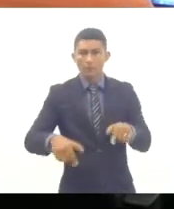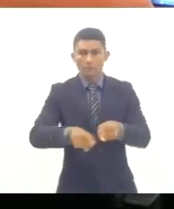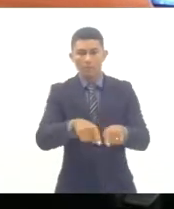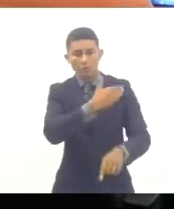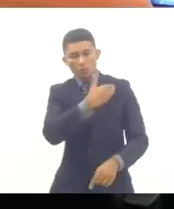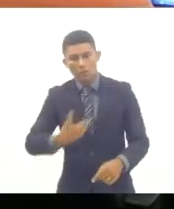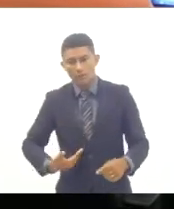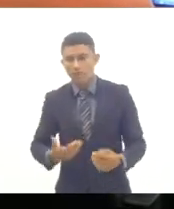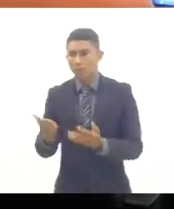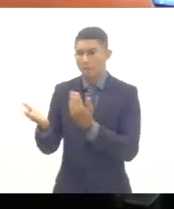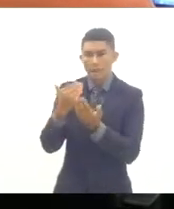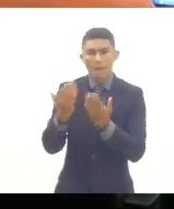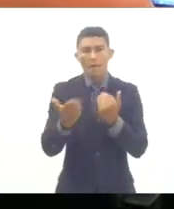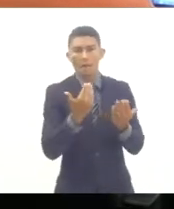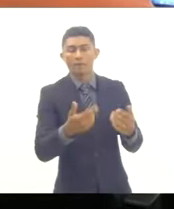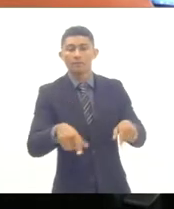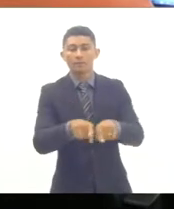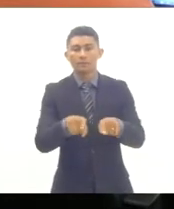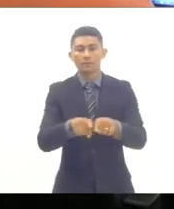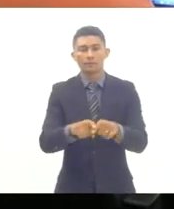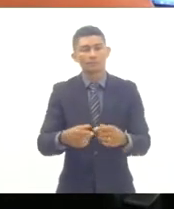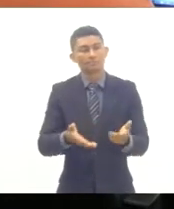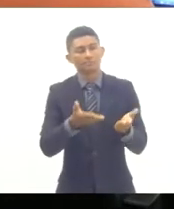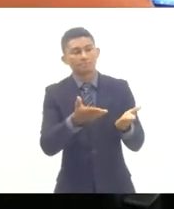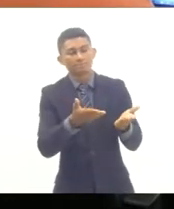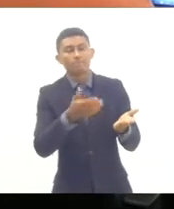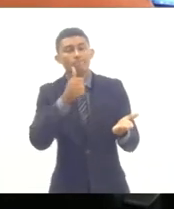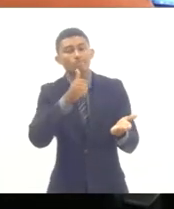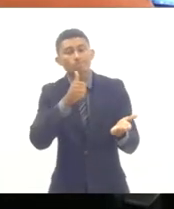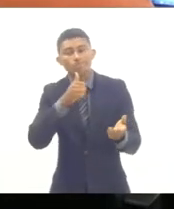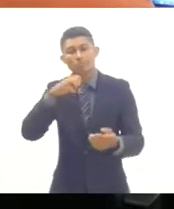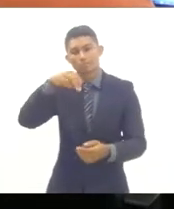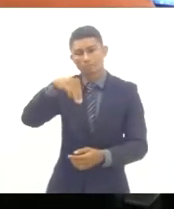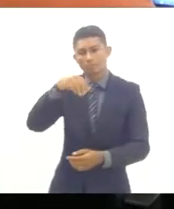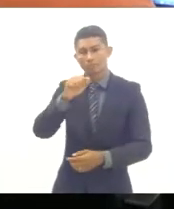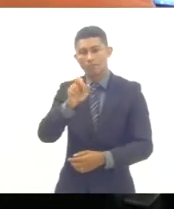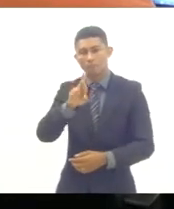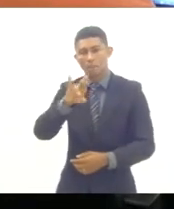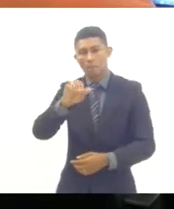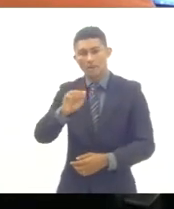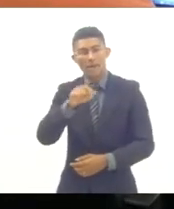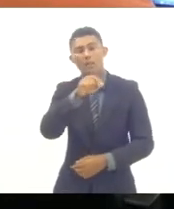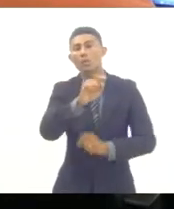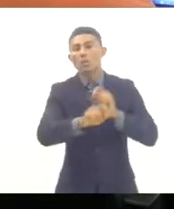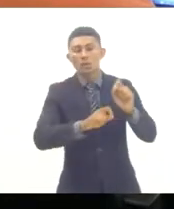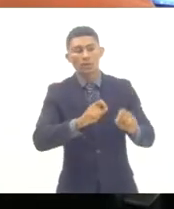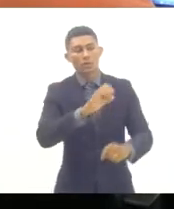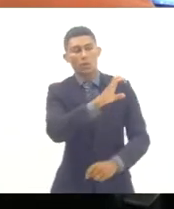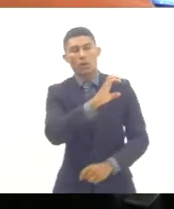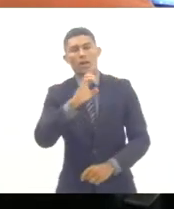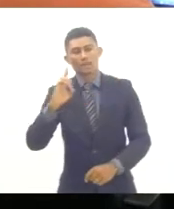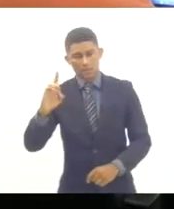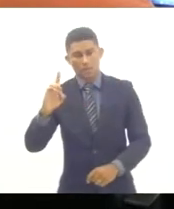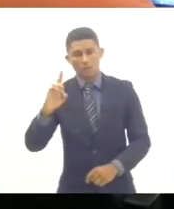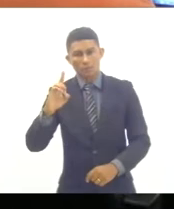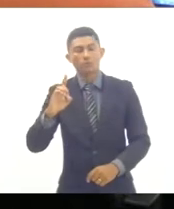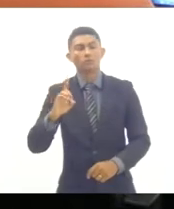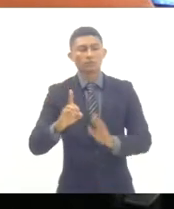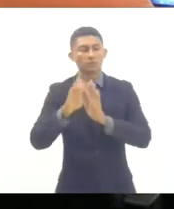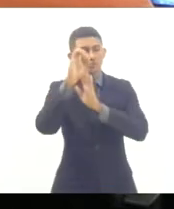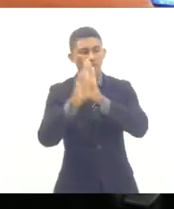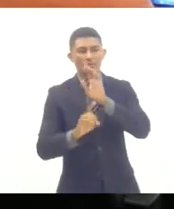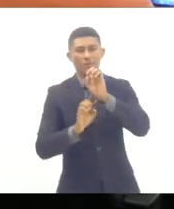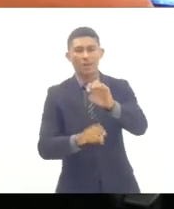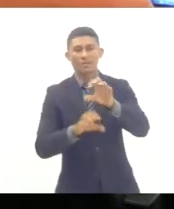Quero chamar também a Maria Tereza Vans, que é aqui da Coordenação Regional da Campanha Nacional pelo Direito à Educação. Obrigado,